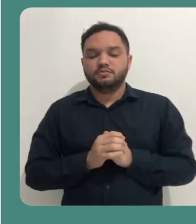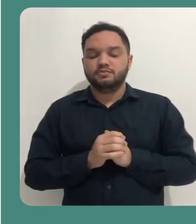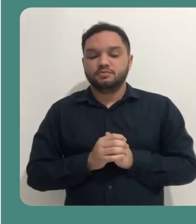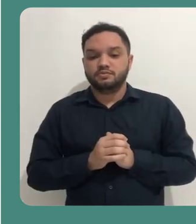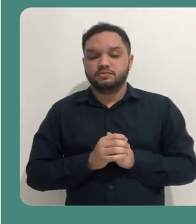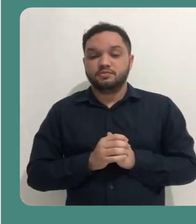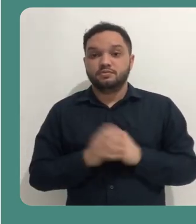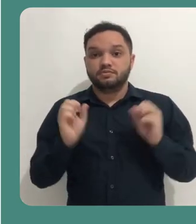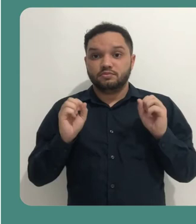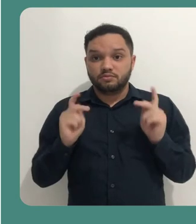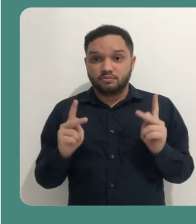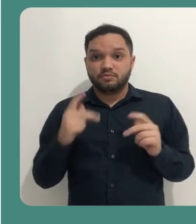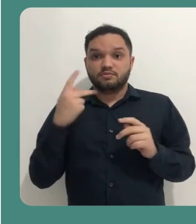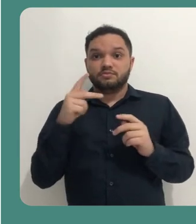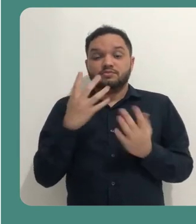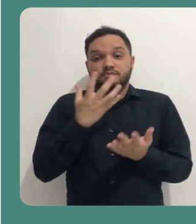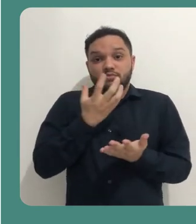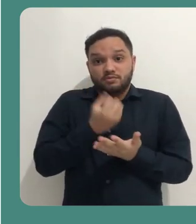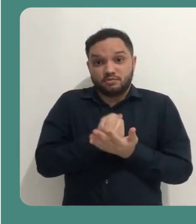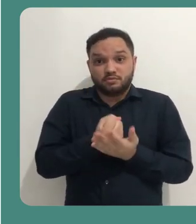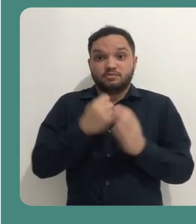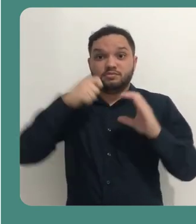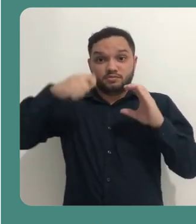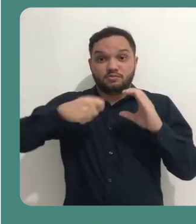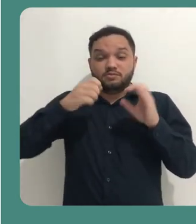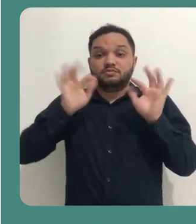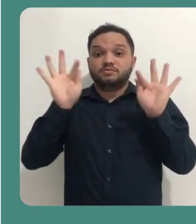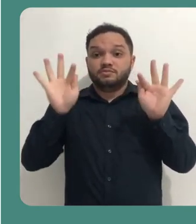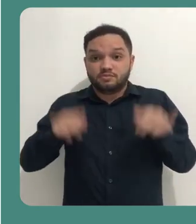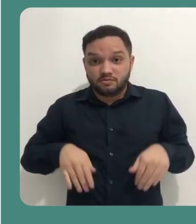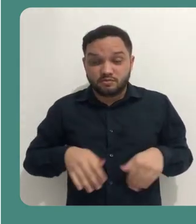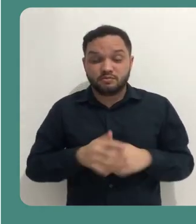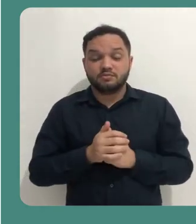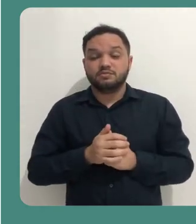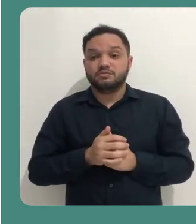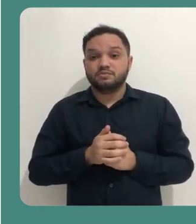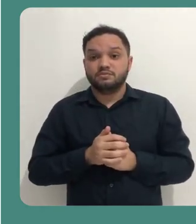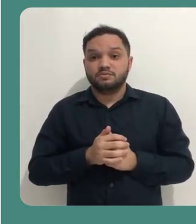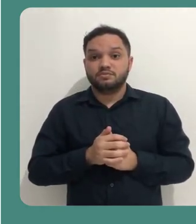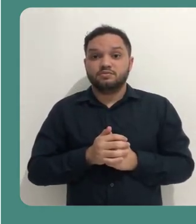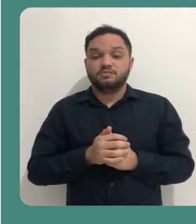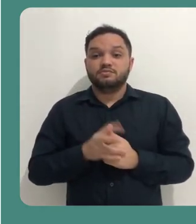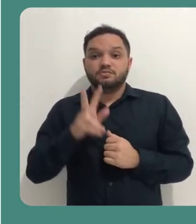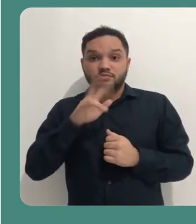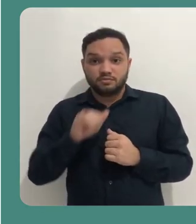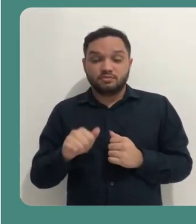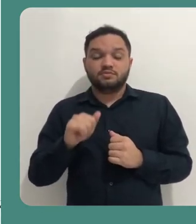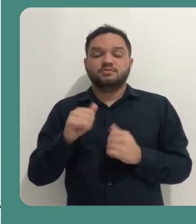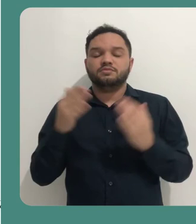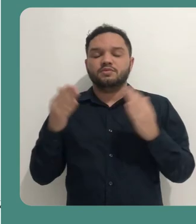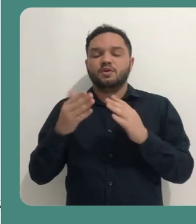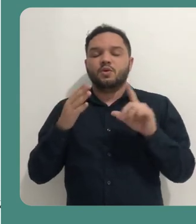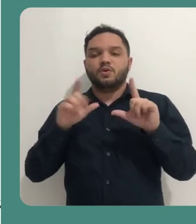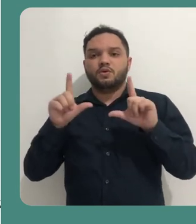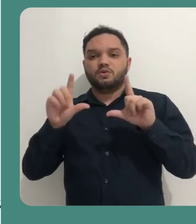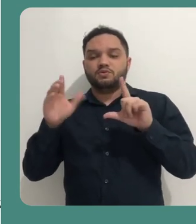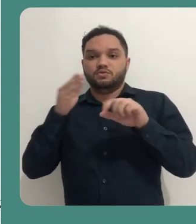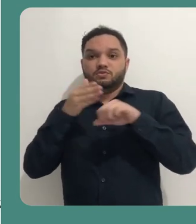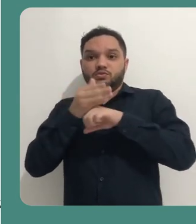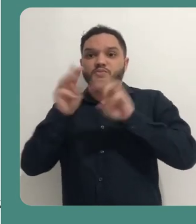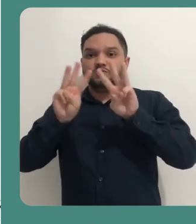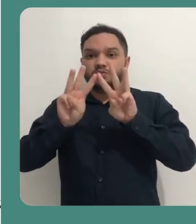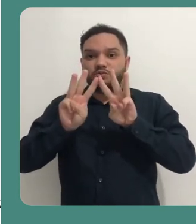Pronto, a sua gravação de videoaula foi finalizada e o Loom vai direcionar você para o site,